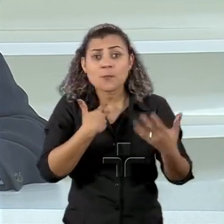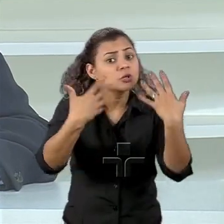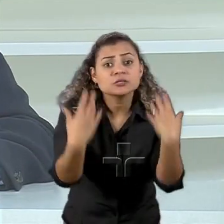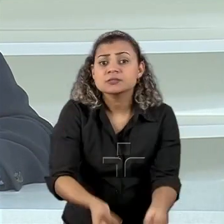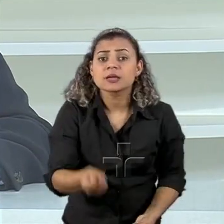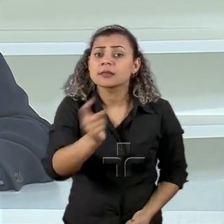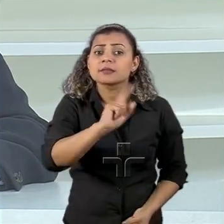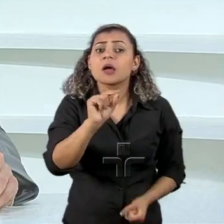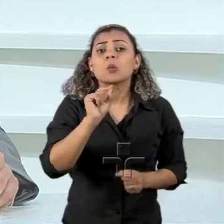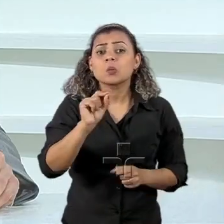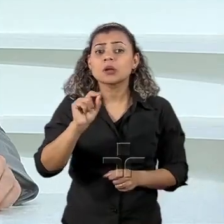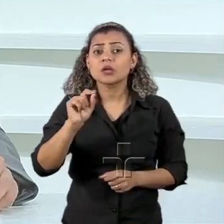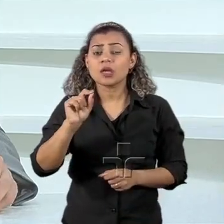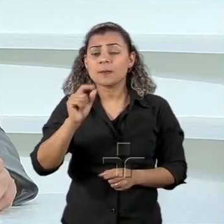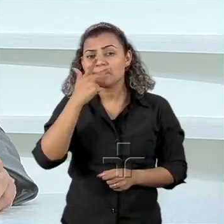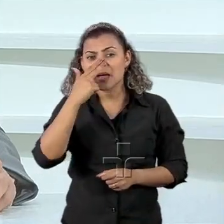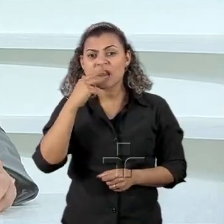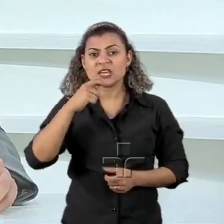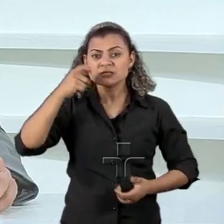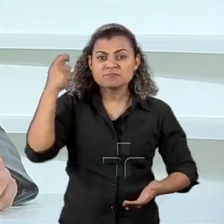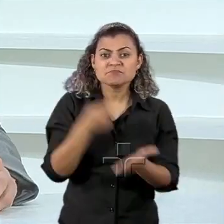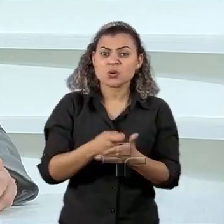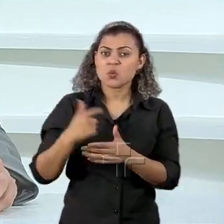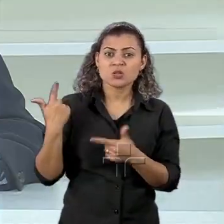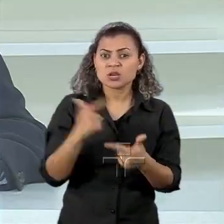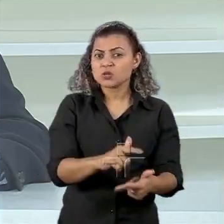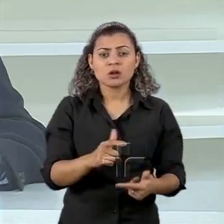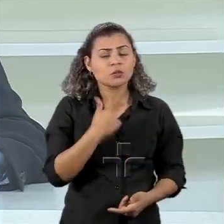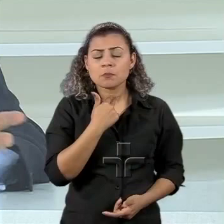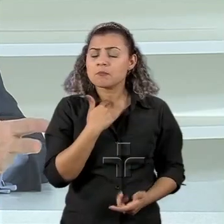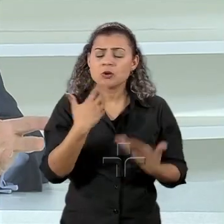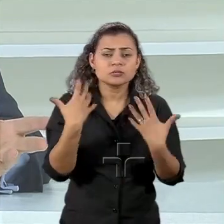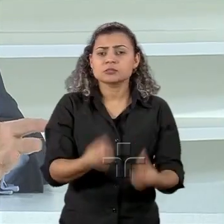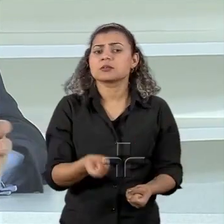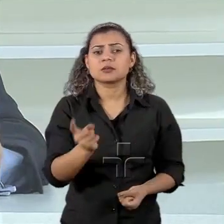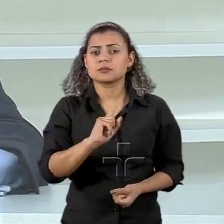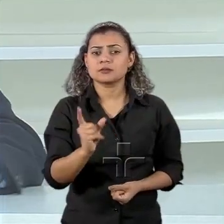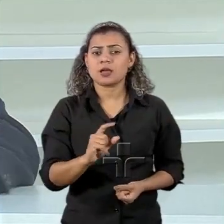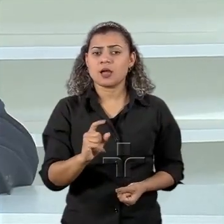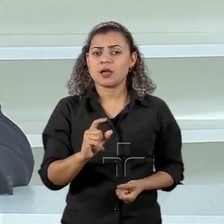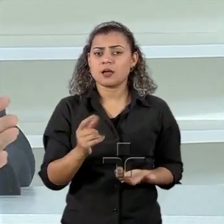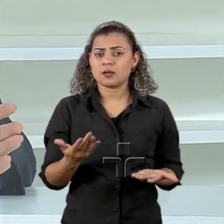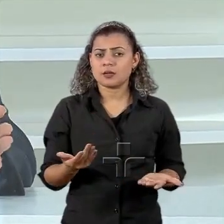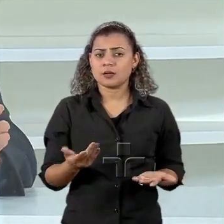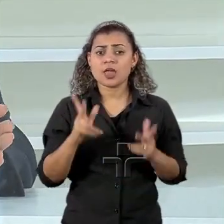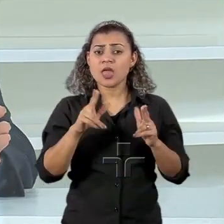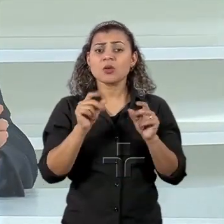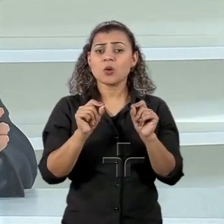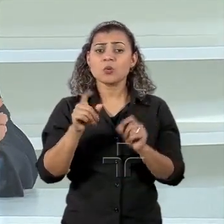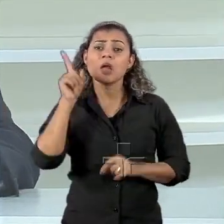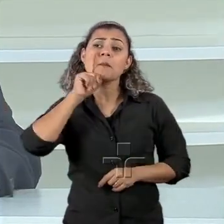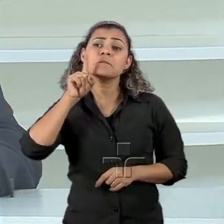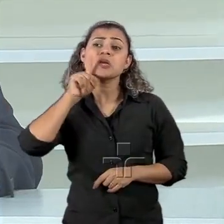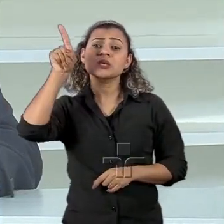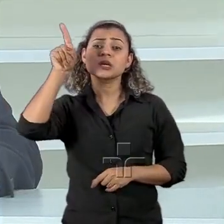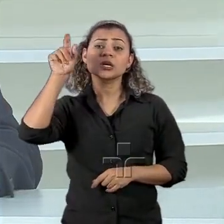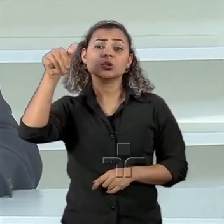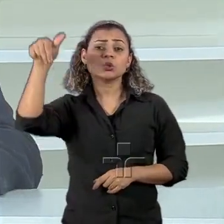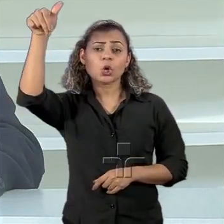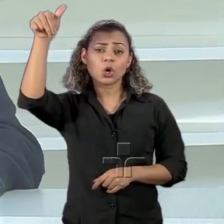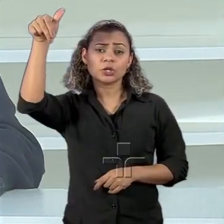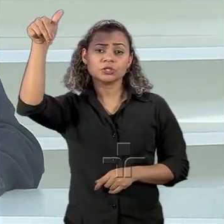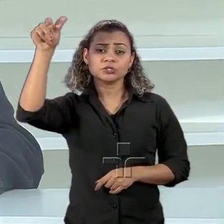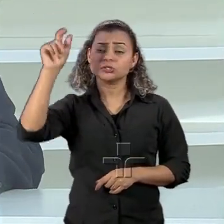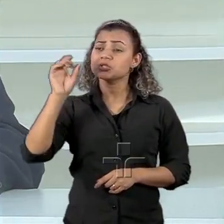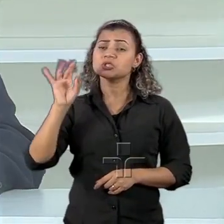que os Estados Unidos ressuscitem a doutrina Monroe. Claro, claro. Quer dizer, a doutrina Monroe era a América para os americanos do norte. Quer dizer,